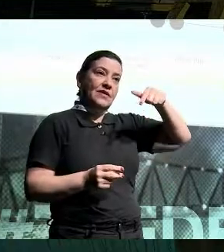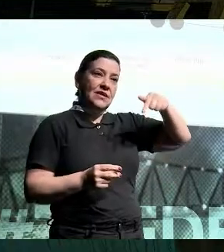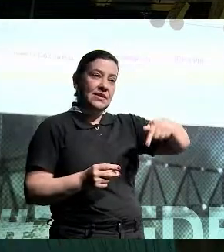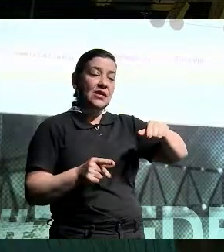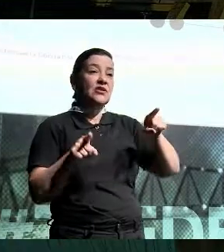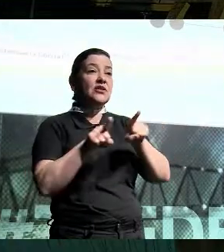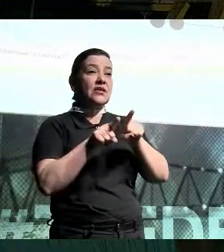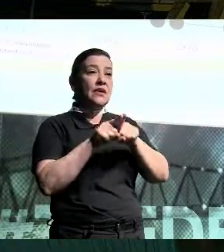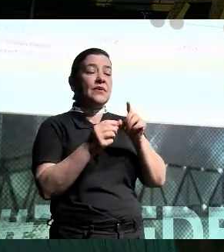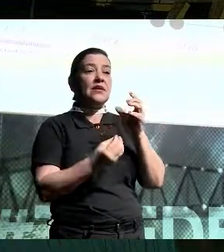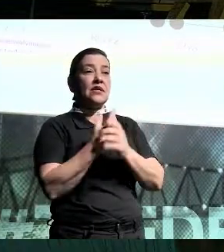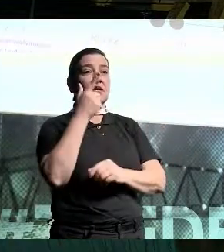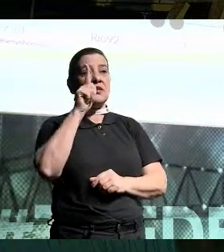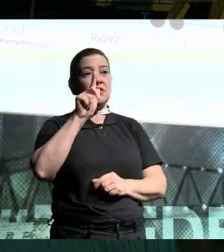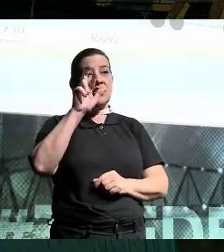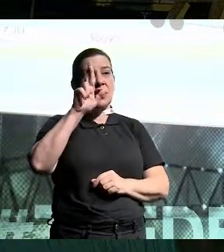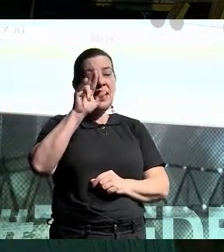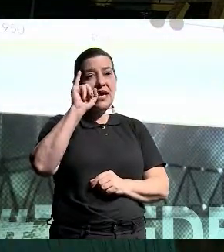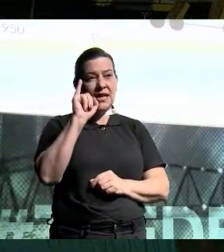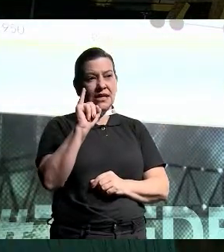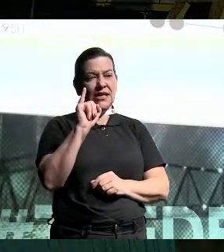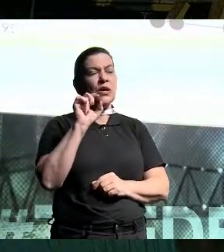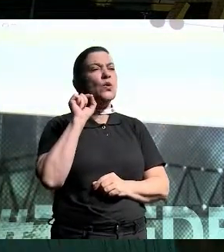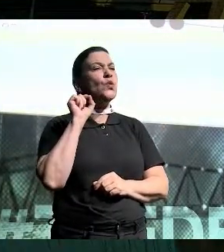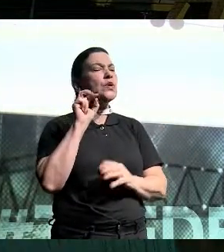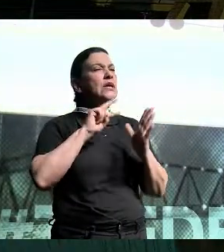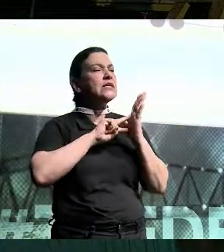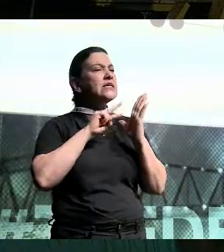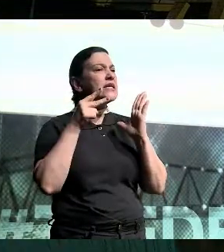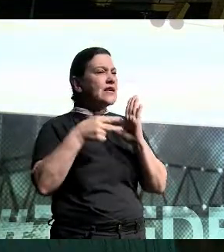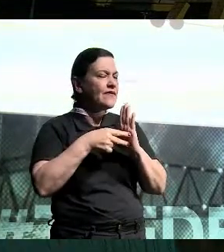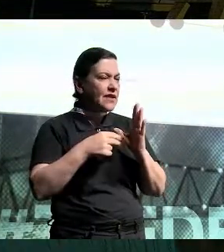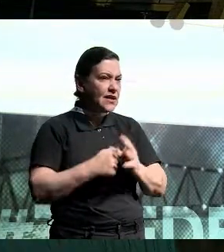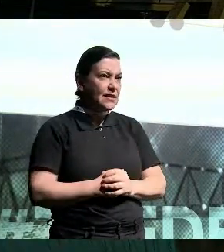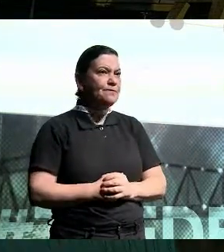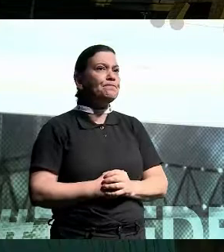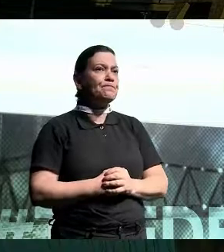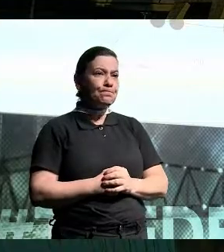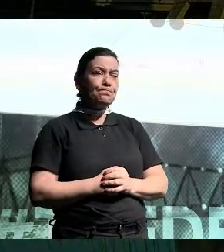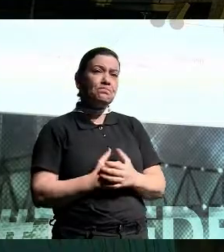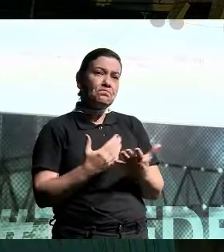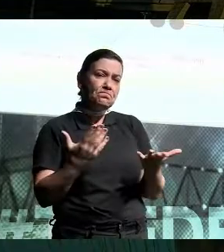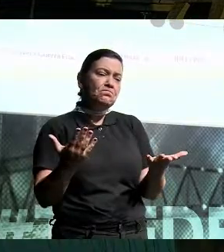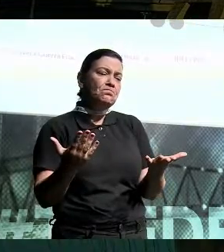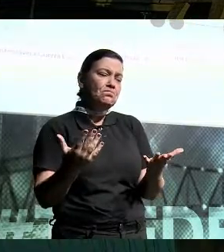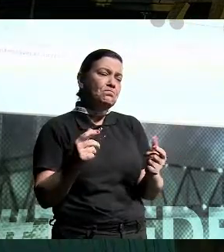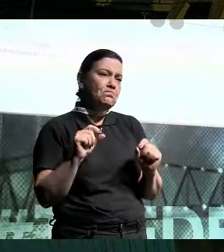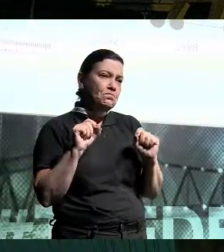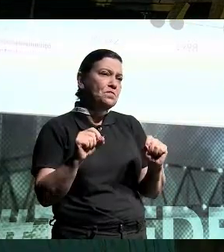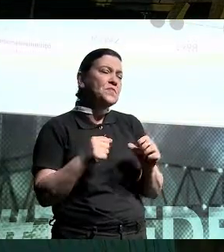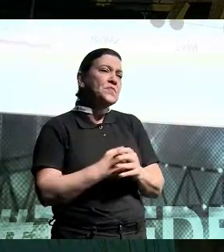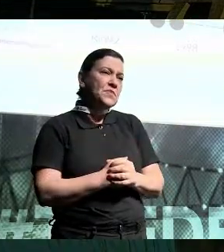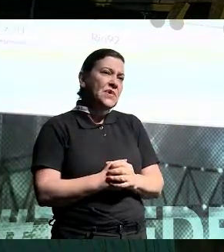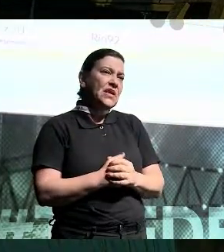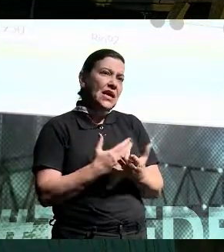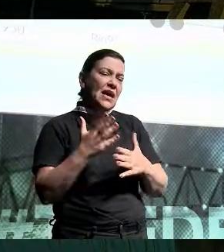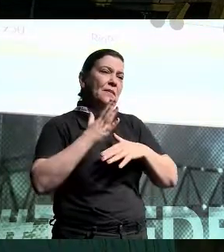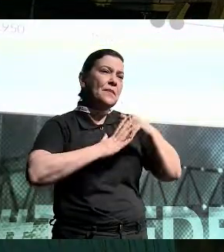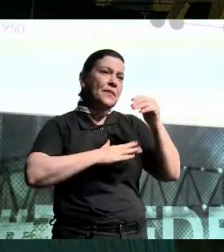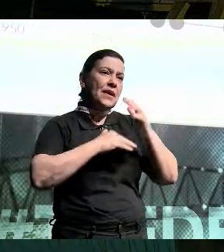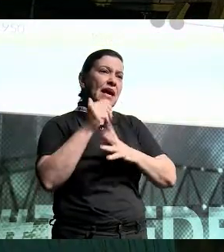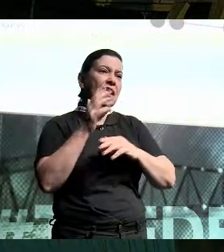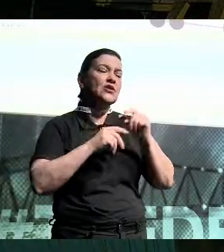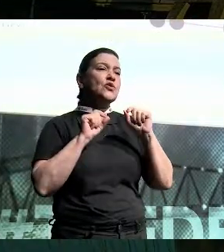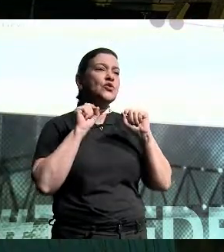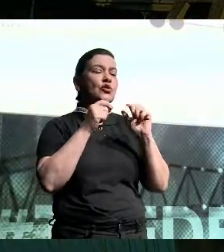aqui a criação do GRI. GRI hoje é uma das formas mais amplamente colocadas em prática de